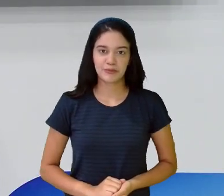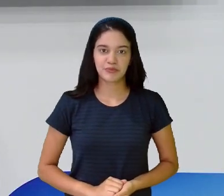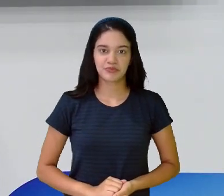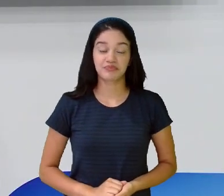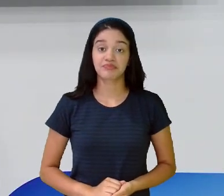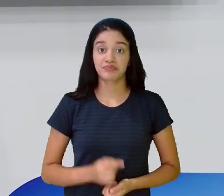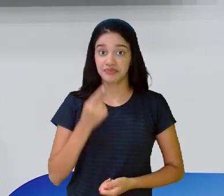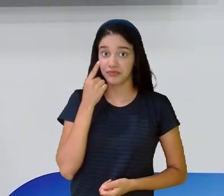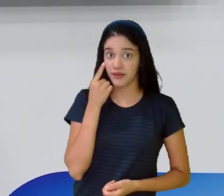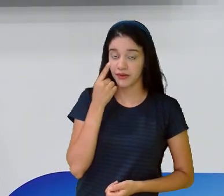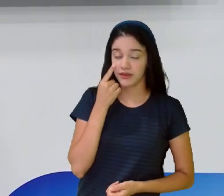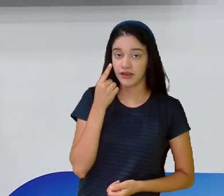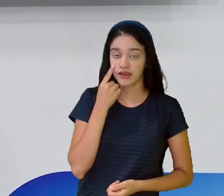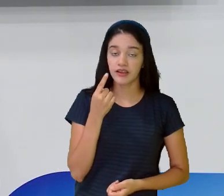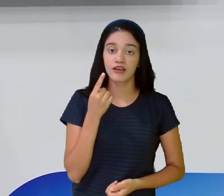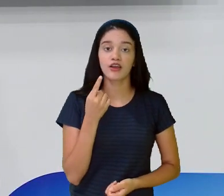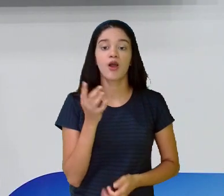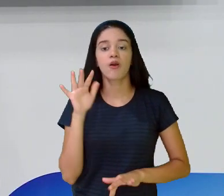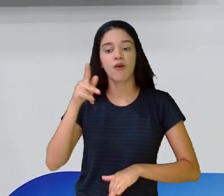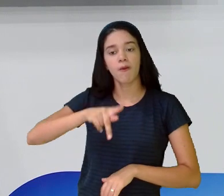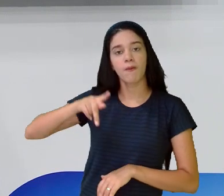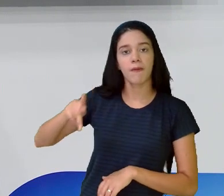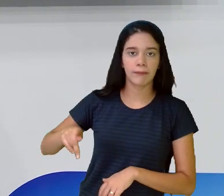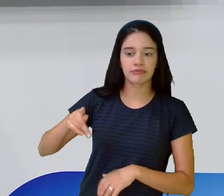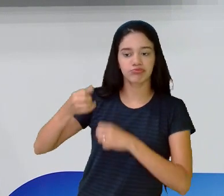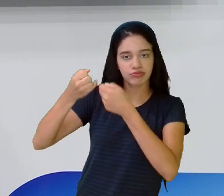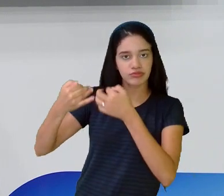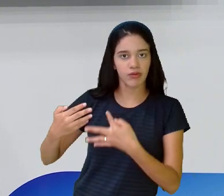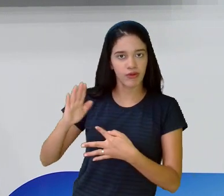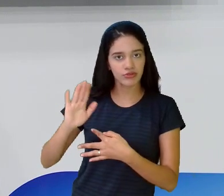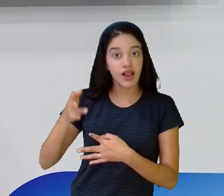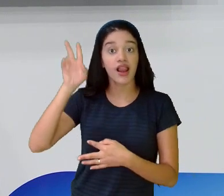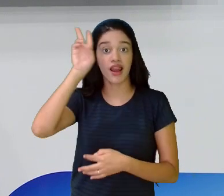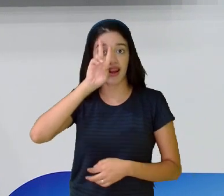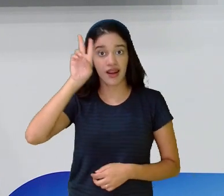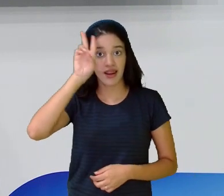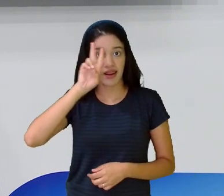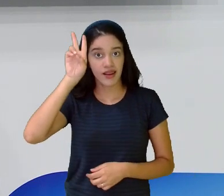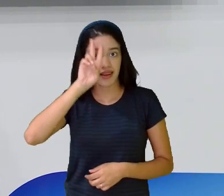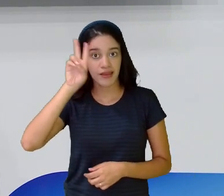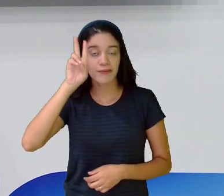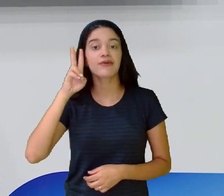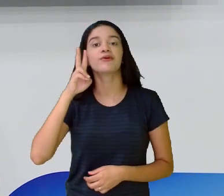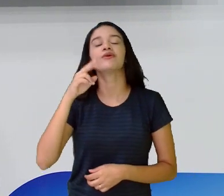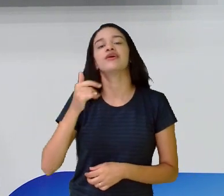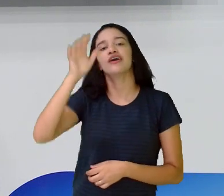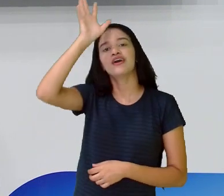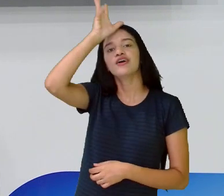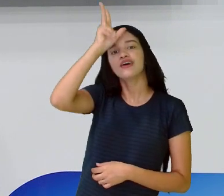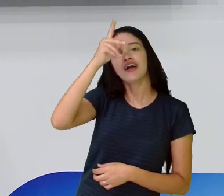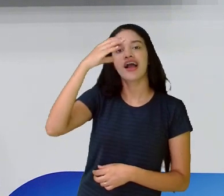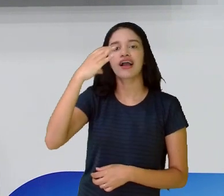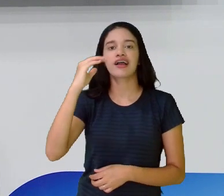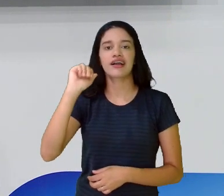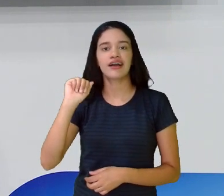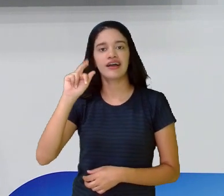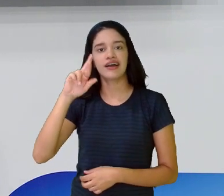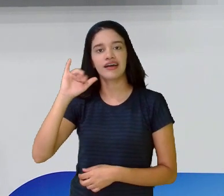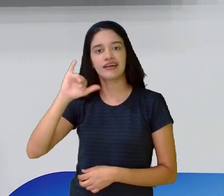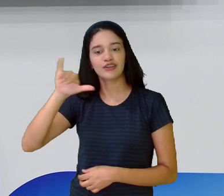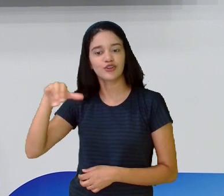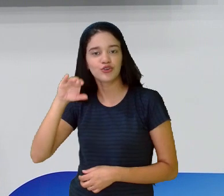E aí como bem a professora Márcia falou, lembrou aí do Cari Jó, o nosso personagem